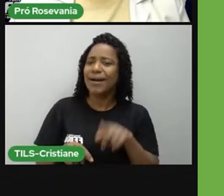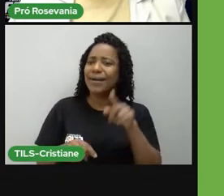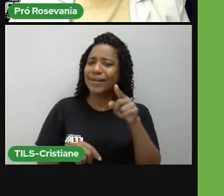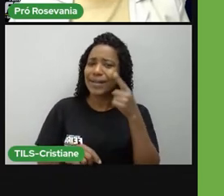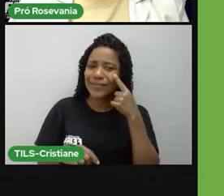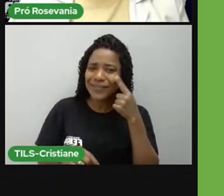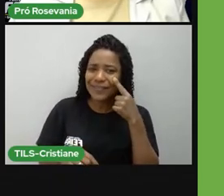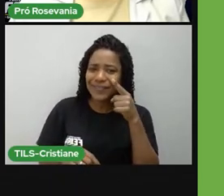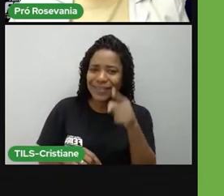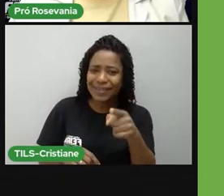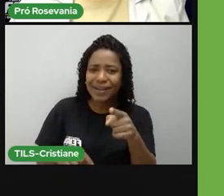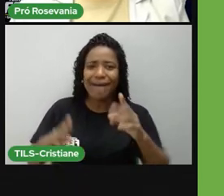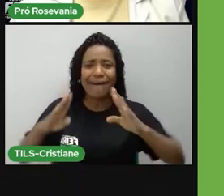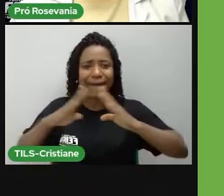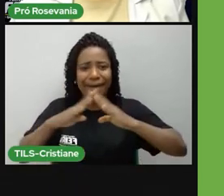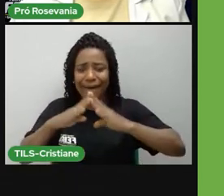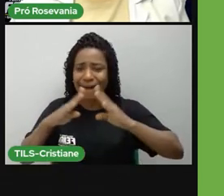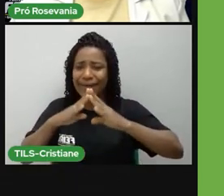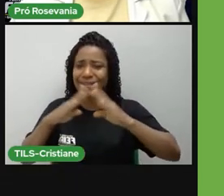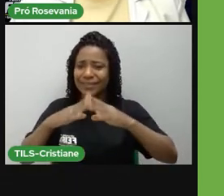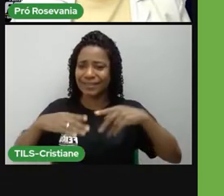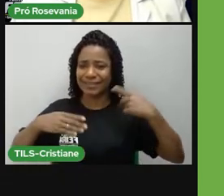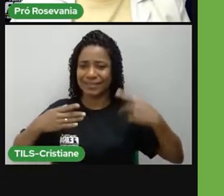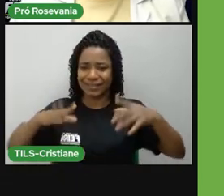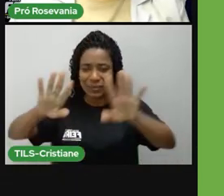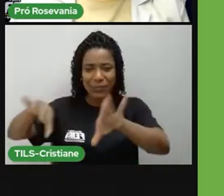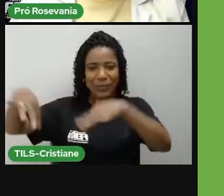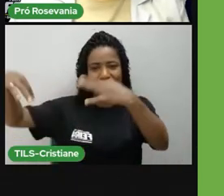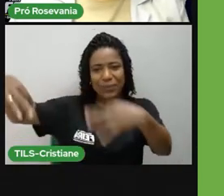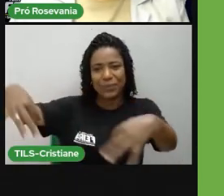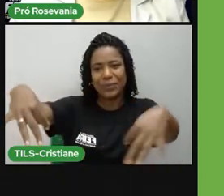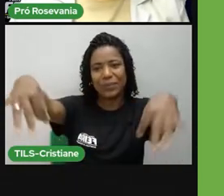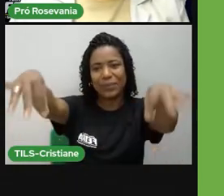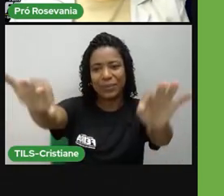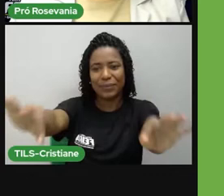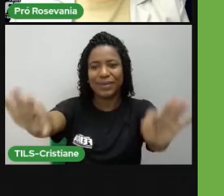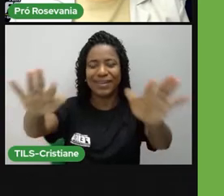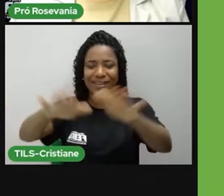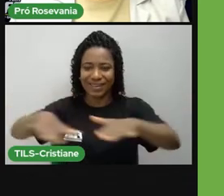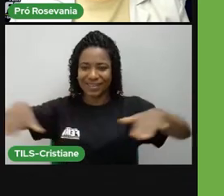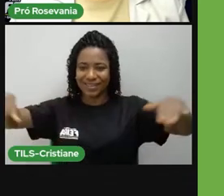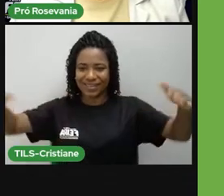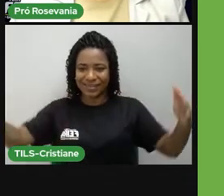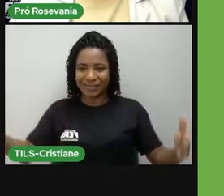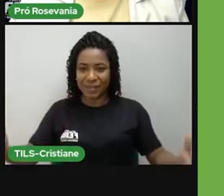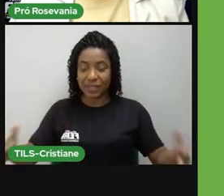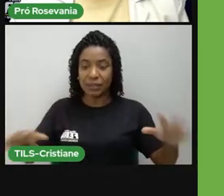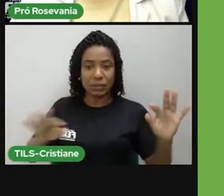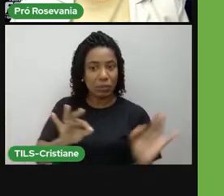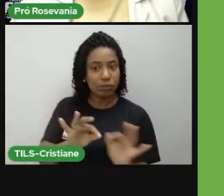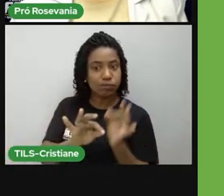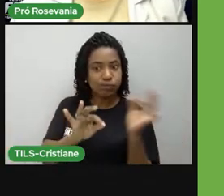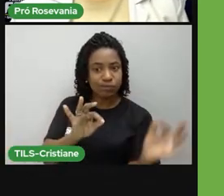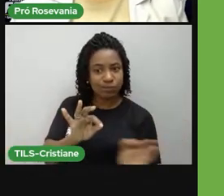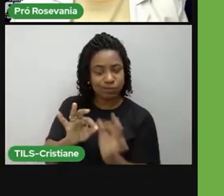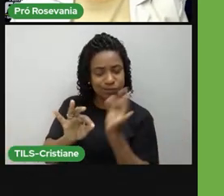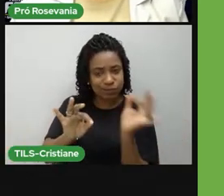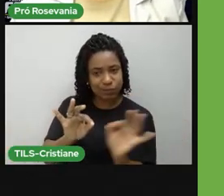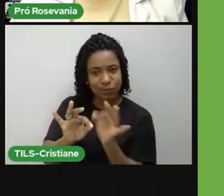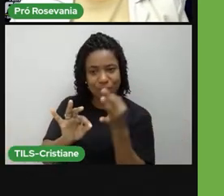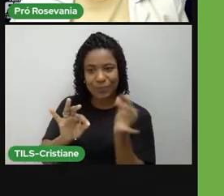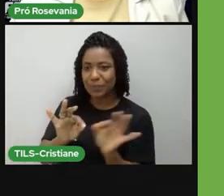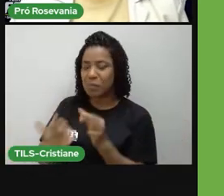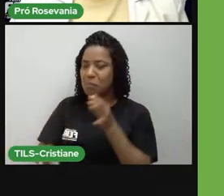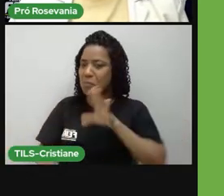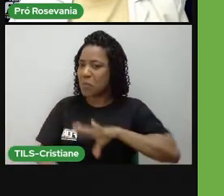isso, as toalhas bordadas, né, esse bordado é um estilo de bordado português, e quem não tem em casa,